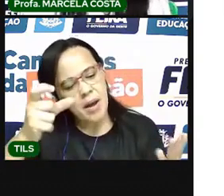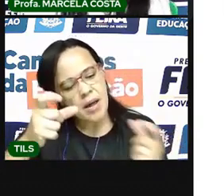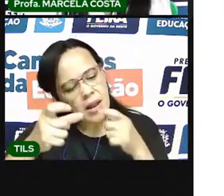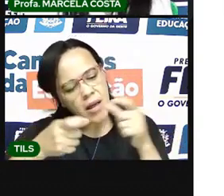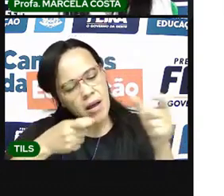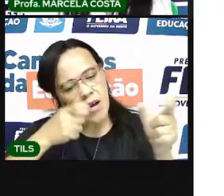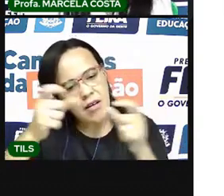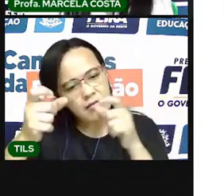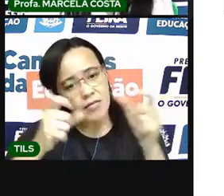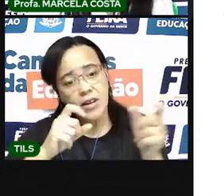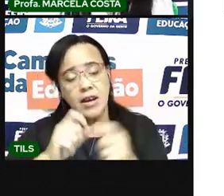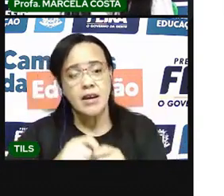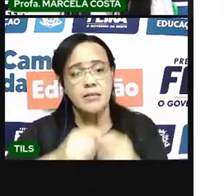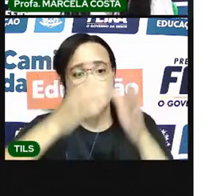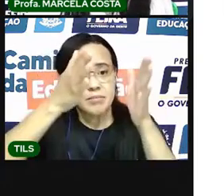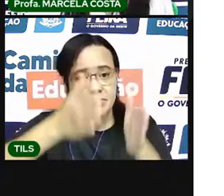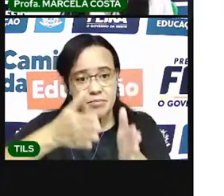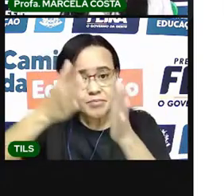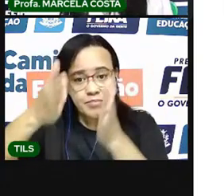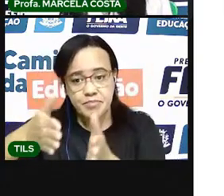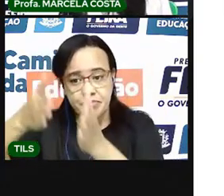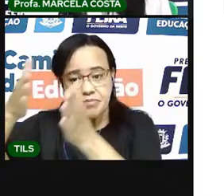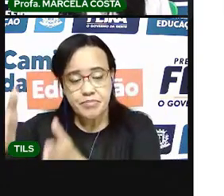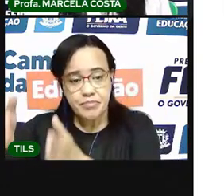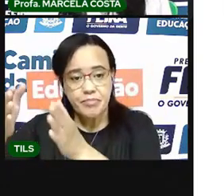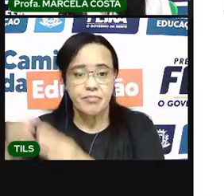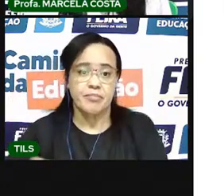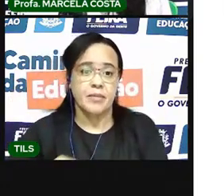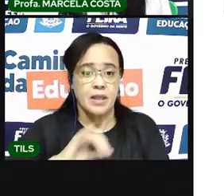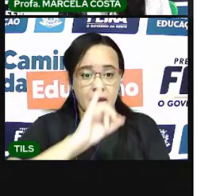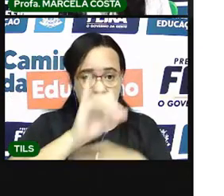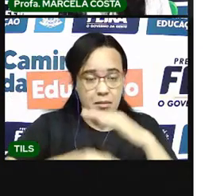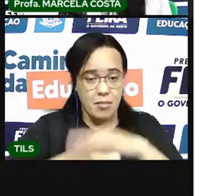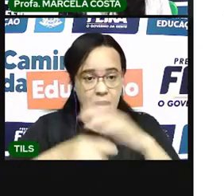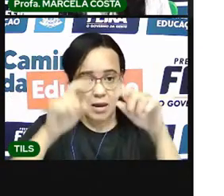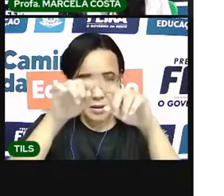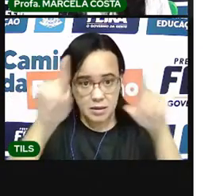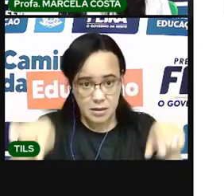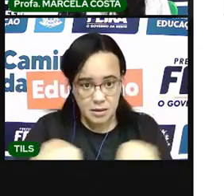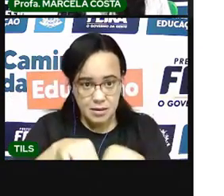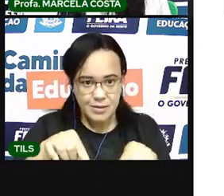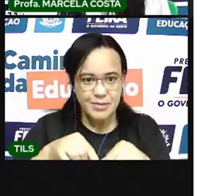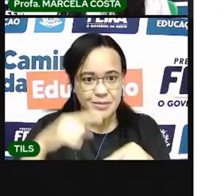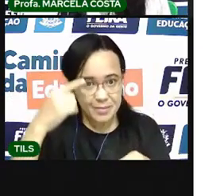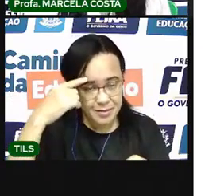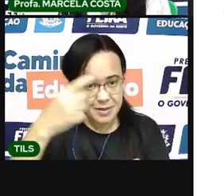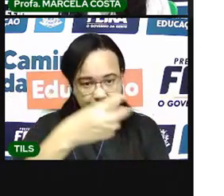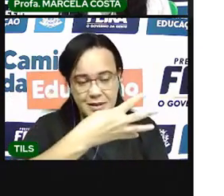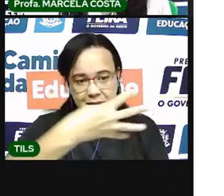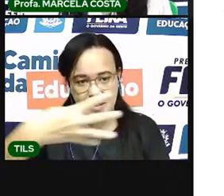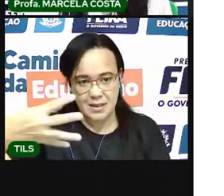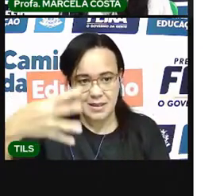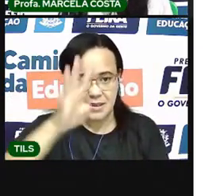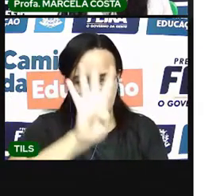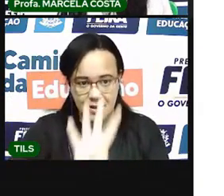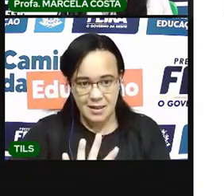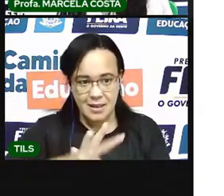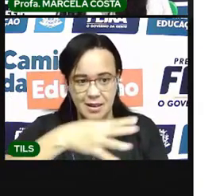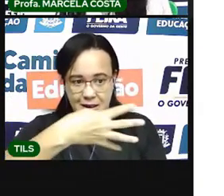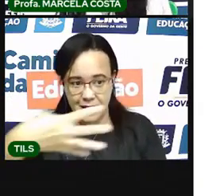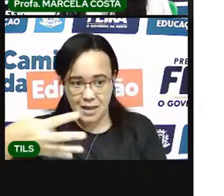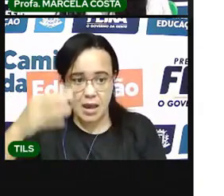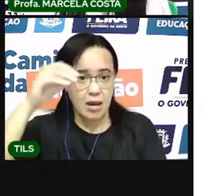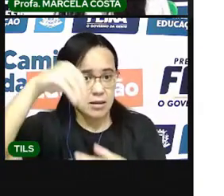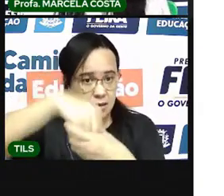classifique as palavras escrevendo na tabela abaixo. Olha, nessa coluna está aqui as palavras. Aqui,